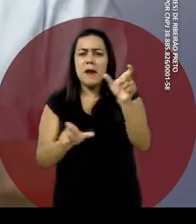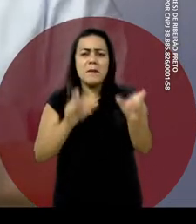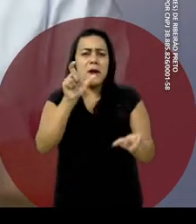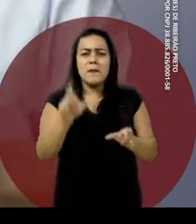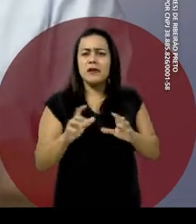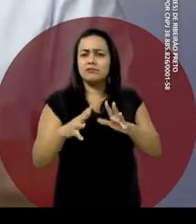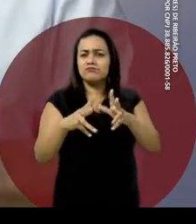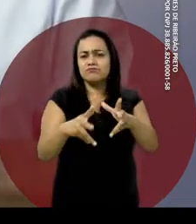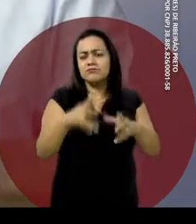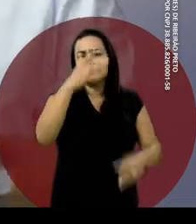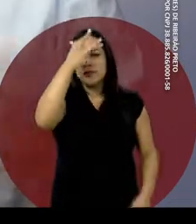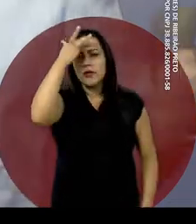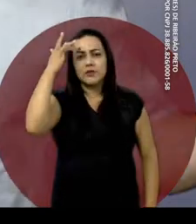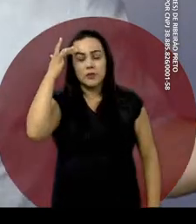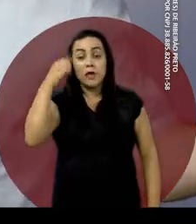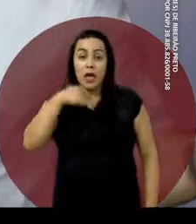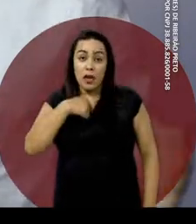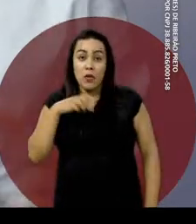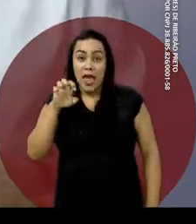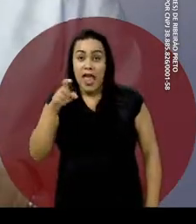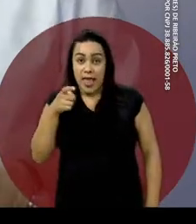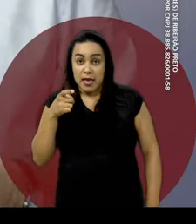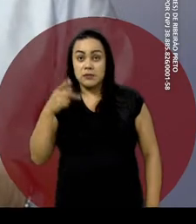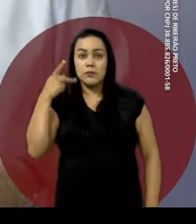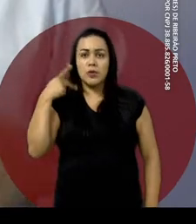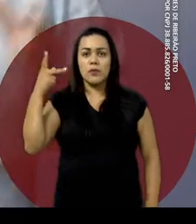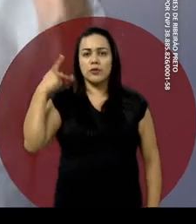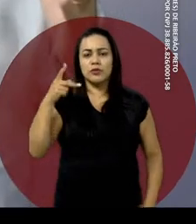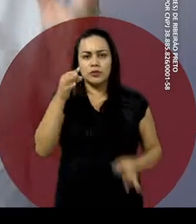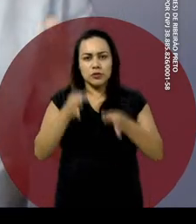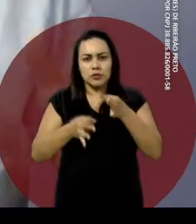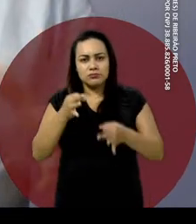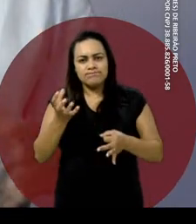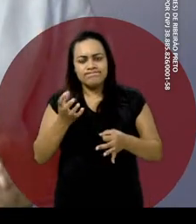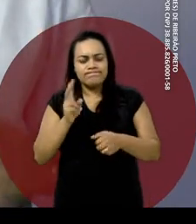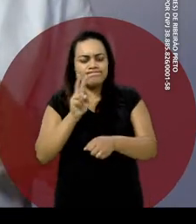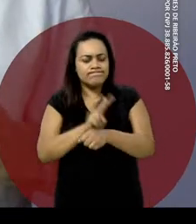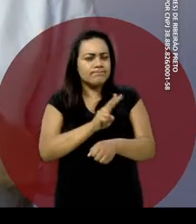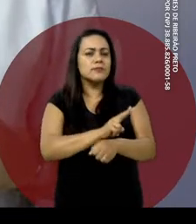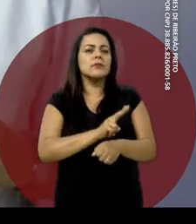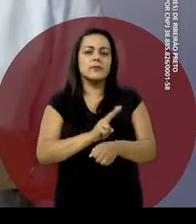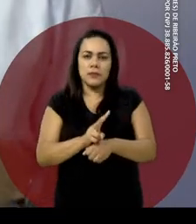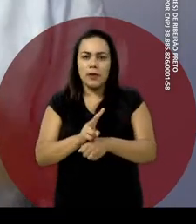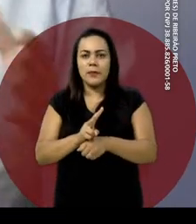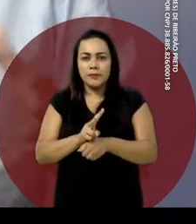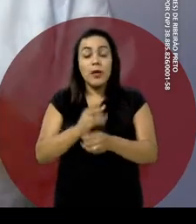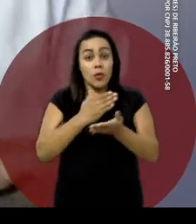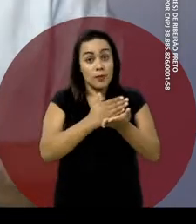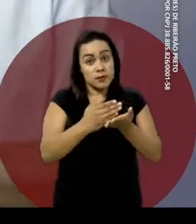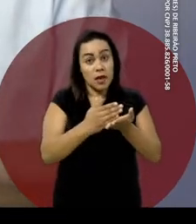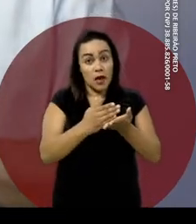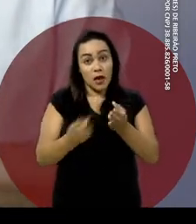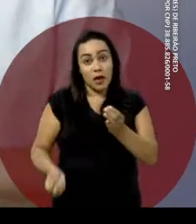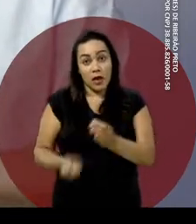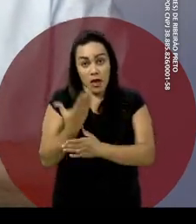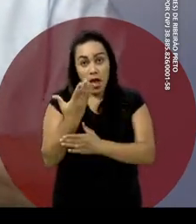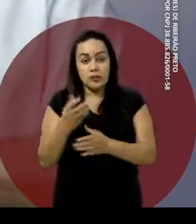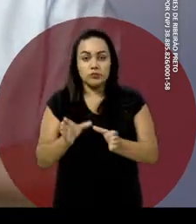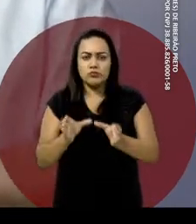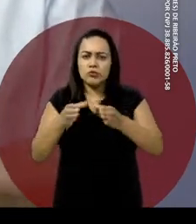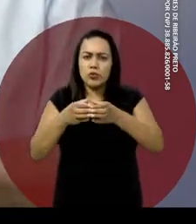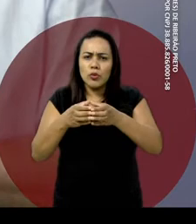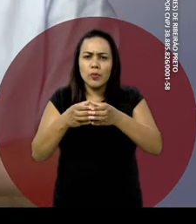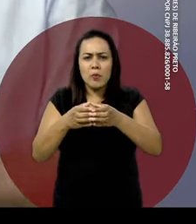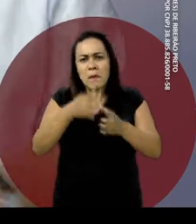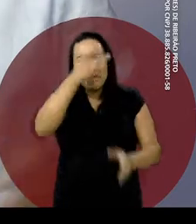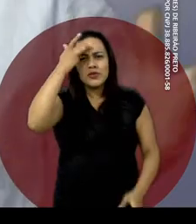cidadão, de cada cidadã. Como ex-promotor de justiça, vou cuidar desse assunto pessoalmente. Começarei pela criação de